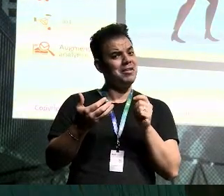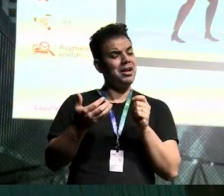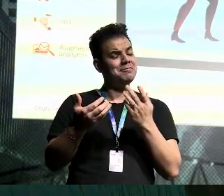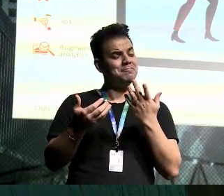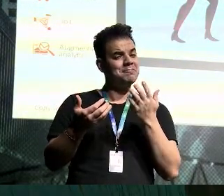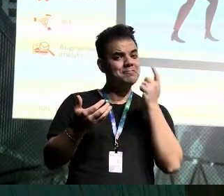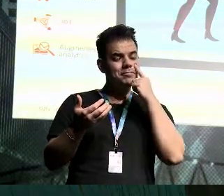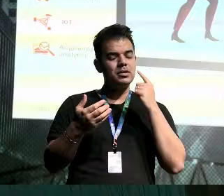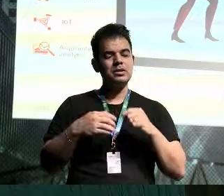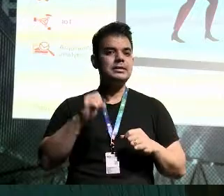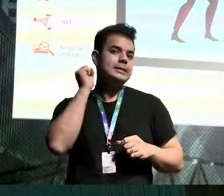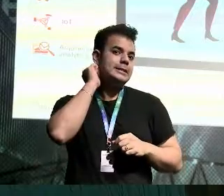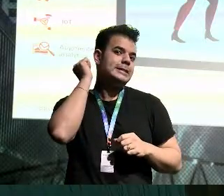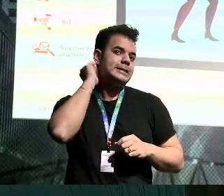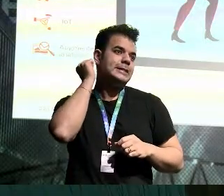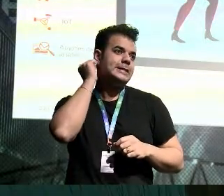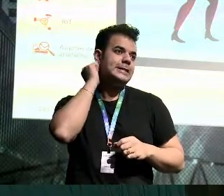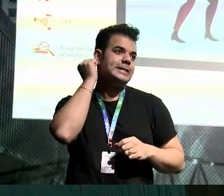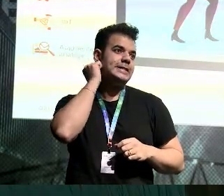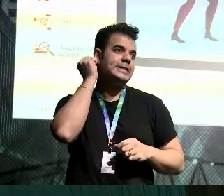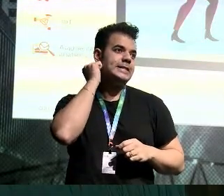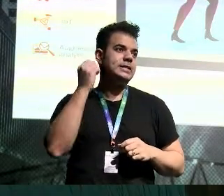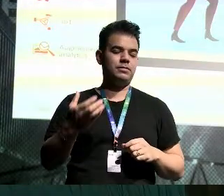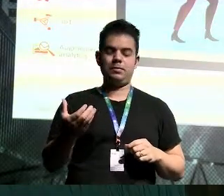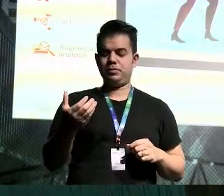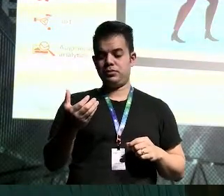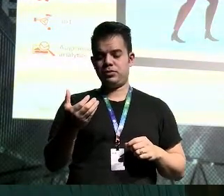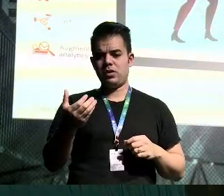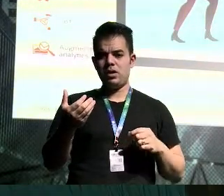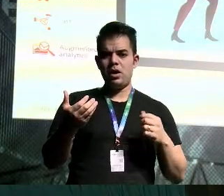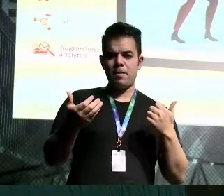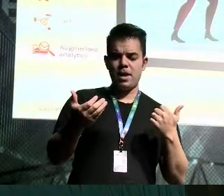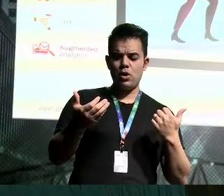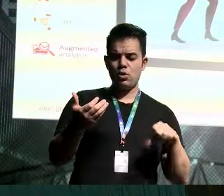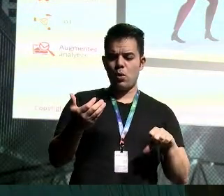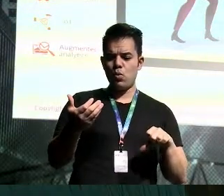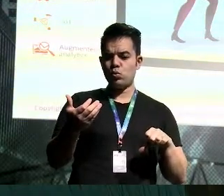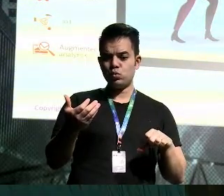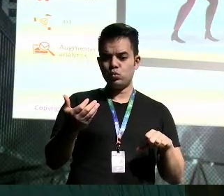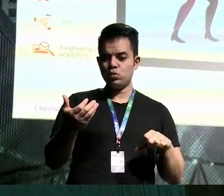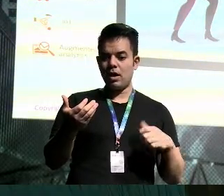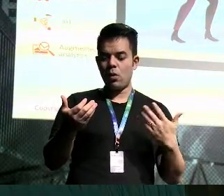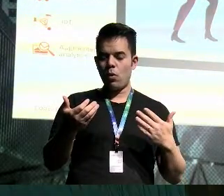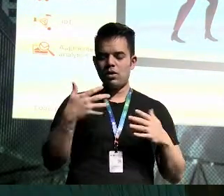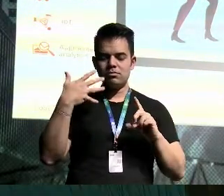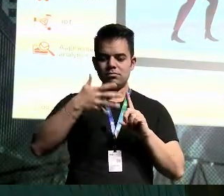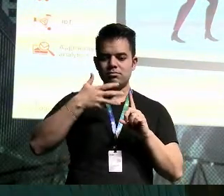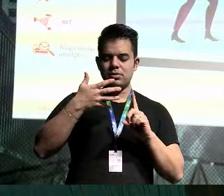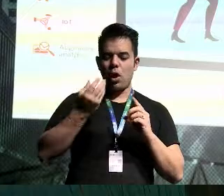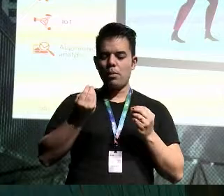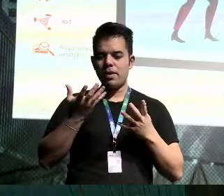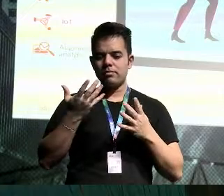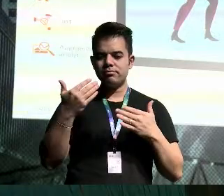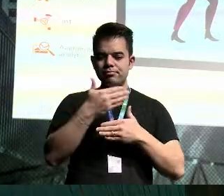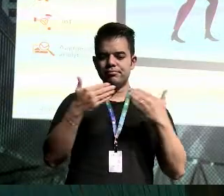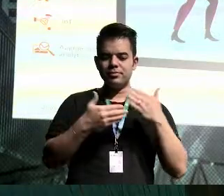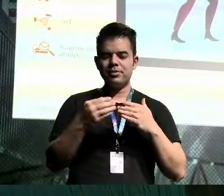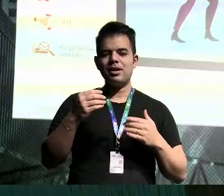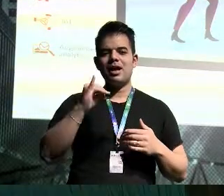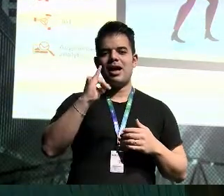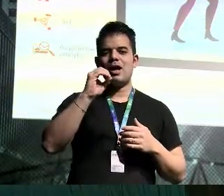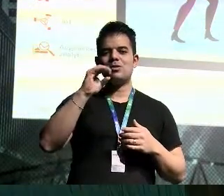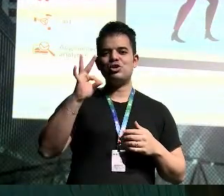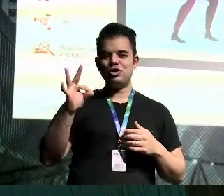nível de estresse, eu posso ou não estar recebendo uma informação se eu estou indo bem ou não dentro dessa apresentação. Então, coisas que o IoT faz.